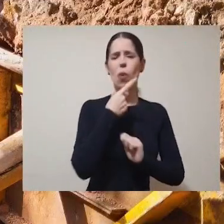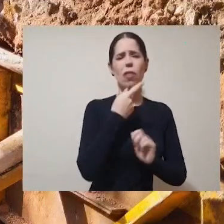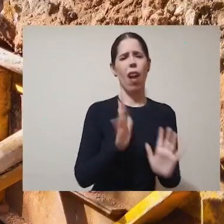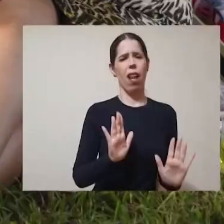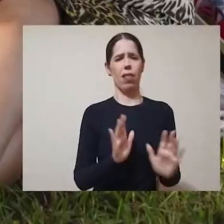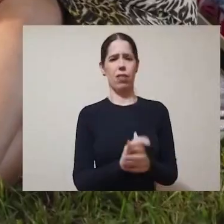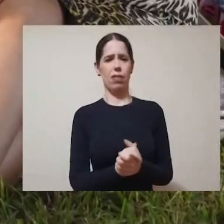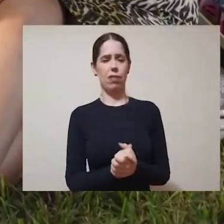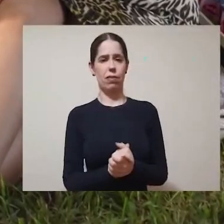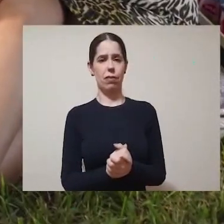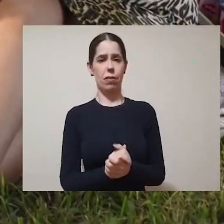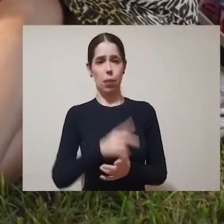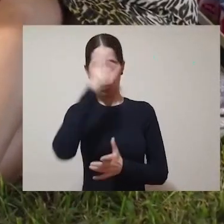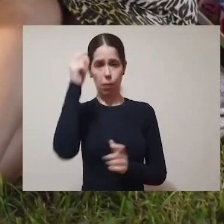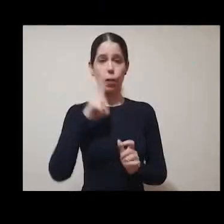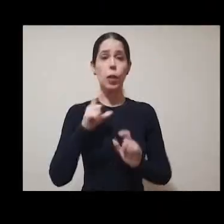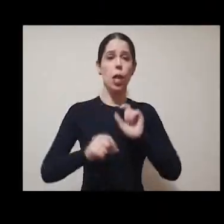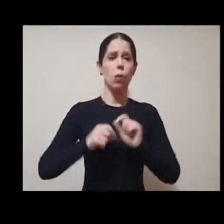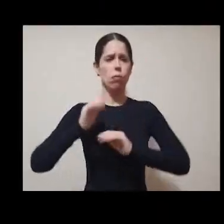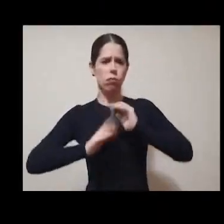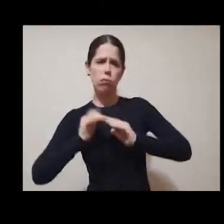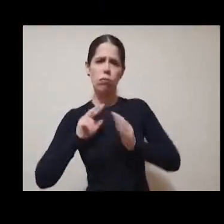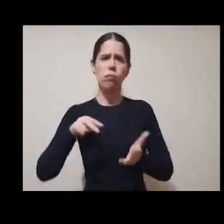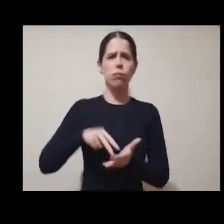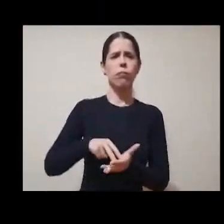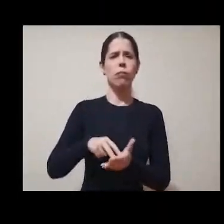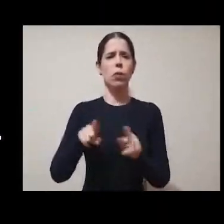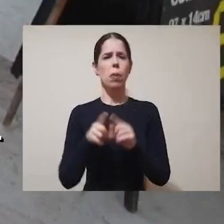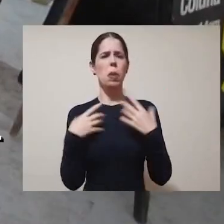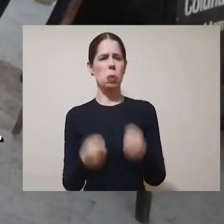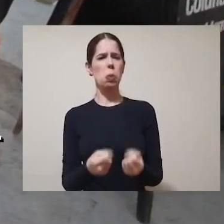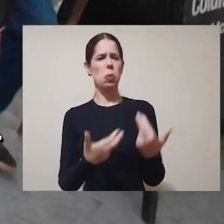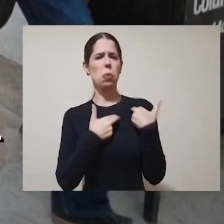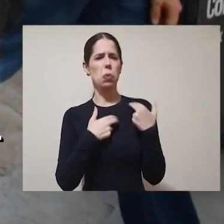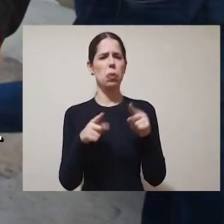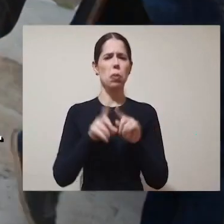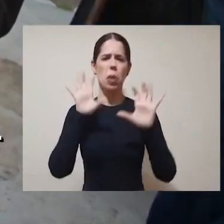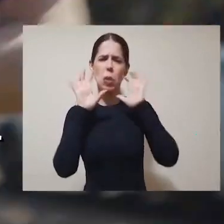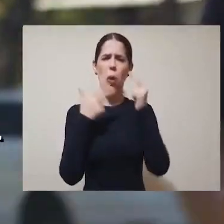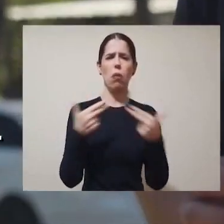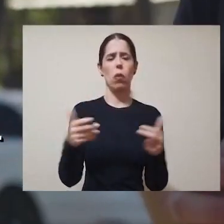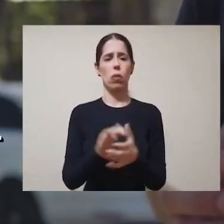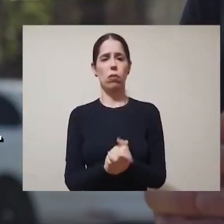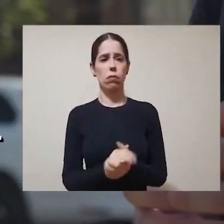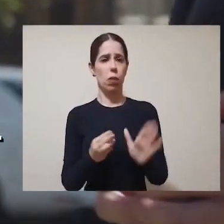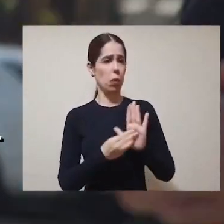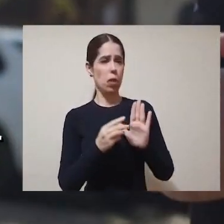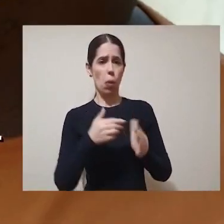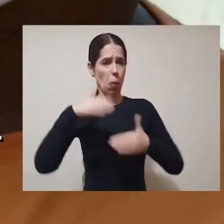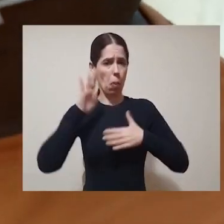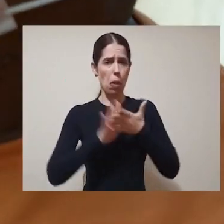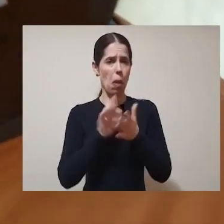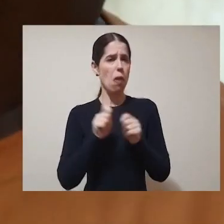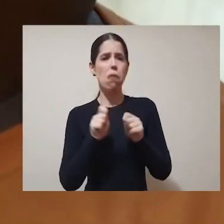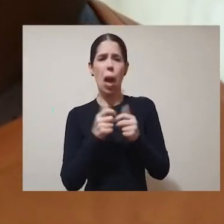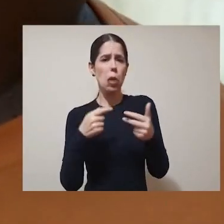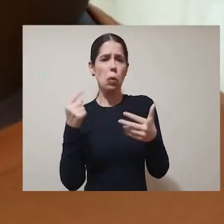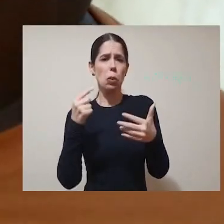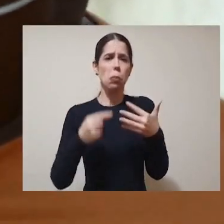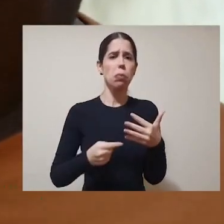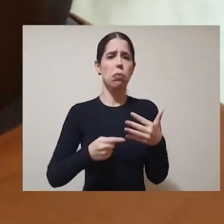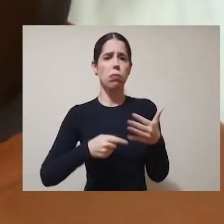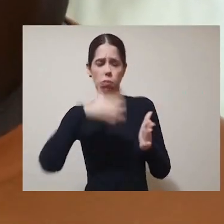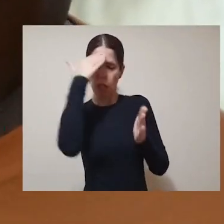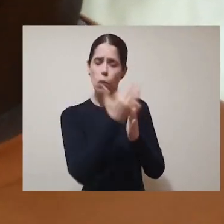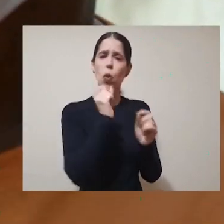primeiro faz, depois fala. Um prefeito que tem atitude, assume responsabilidades e toma decisões. Ele vai lá e faz